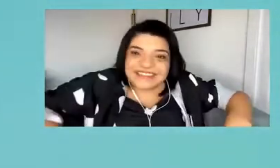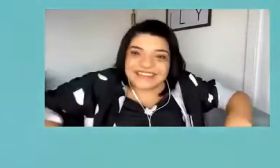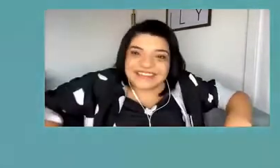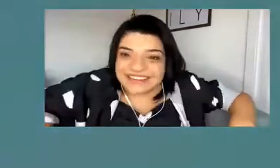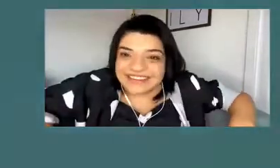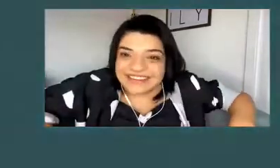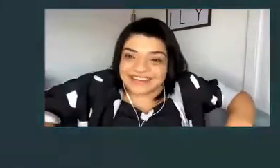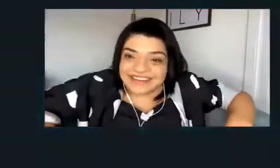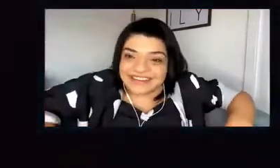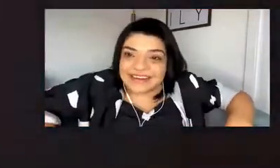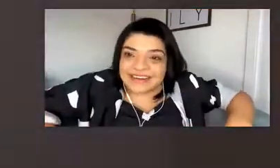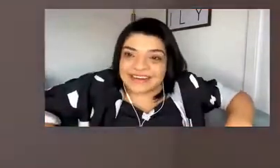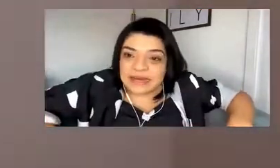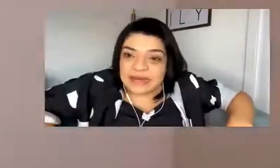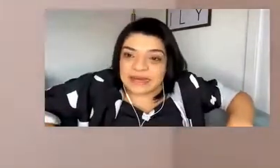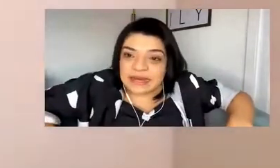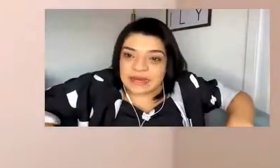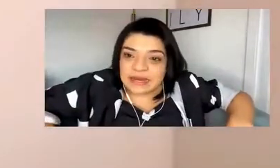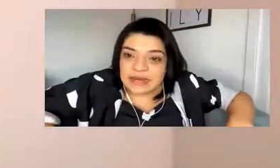pela homenagem.